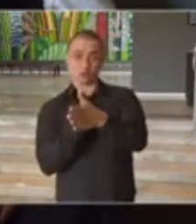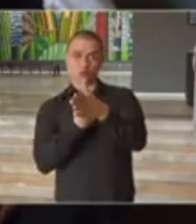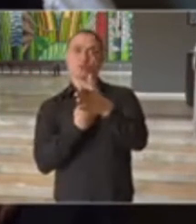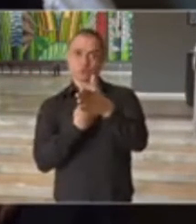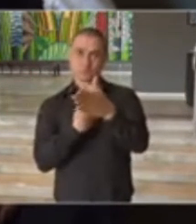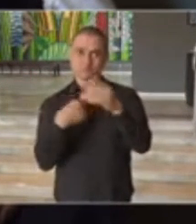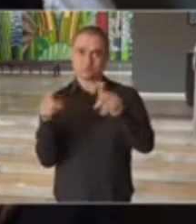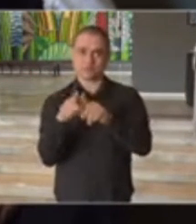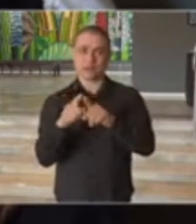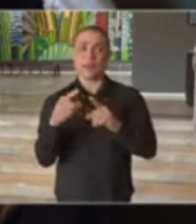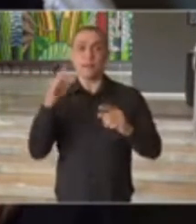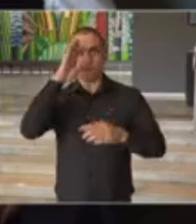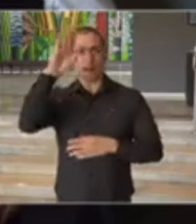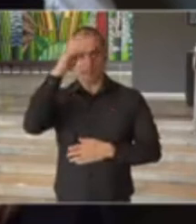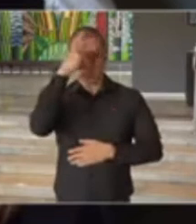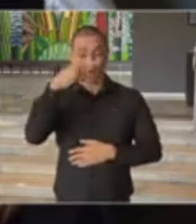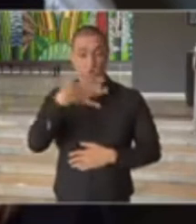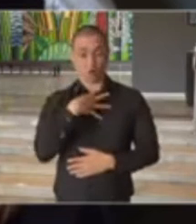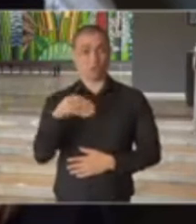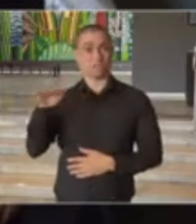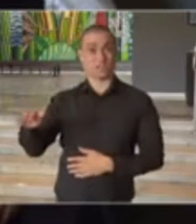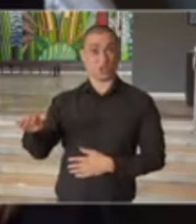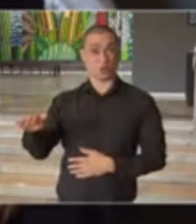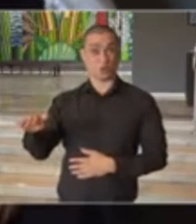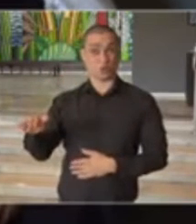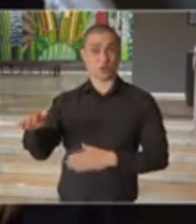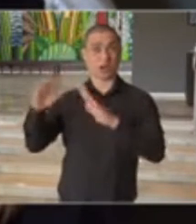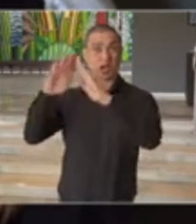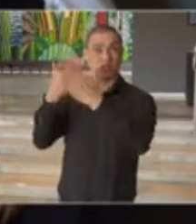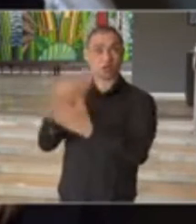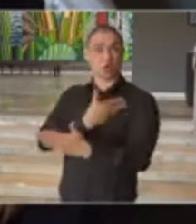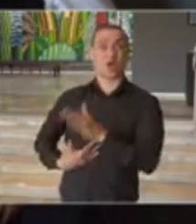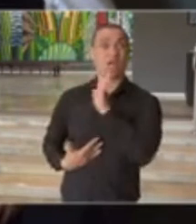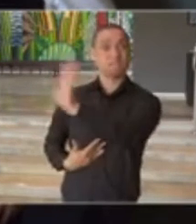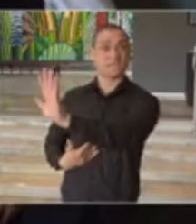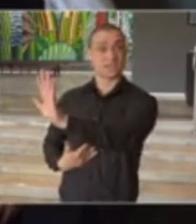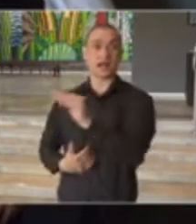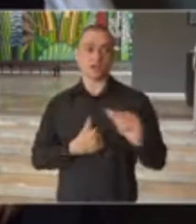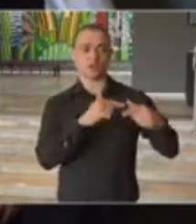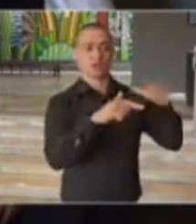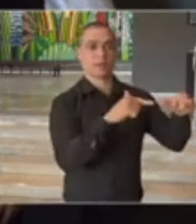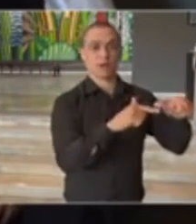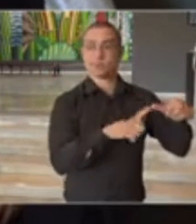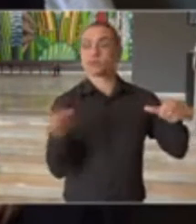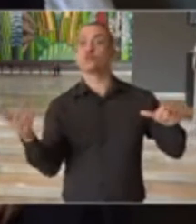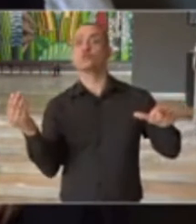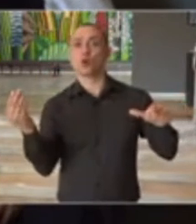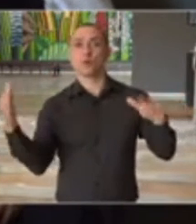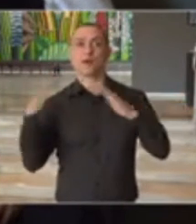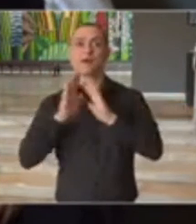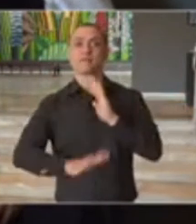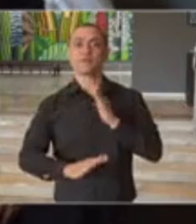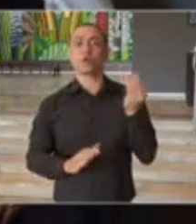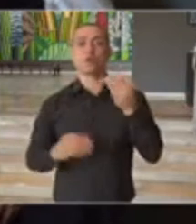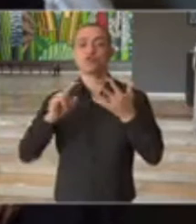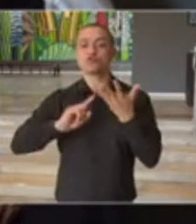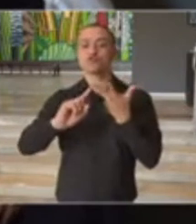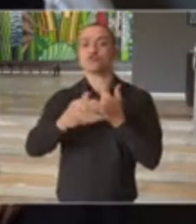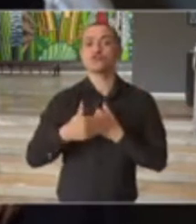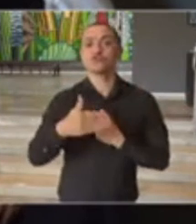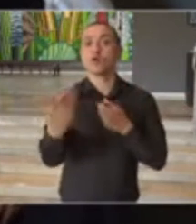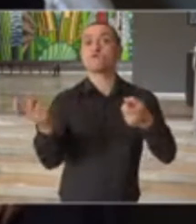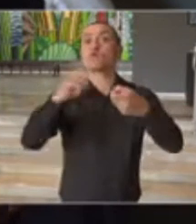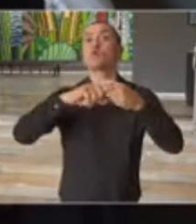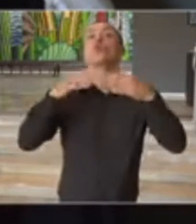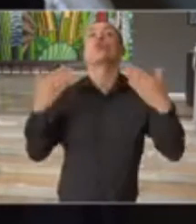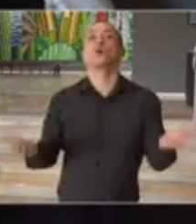também, principalmente aqueles que têm filhos em escolas públicas, que enfrentam mais dificuldades, quais os critérios para a retomada,